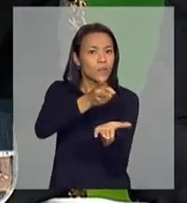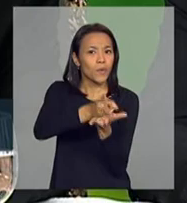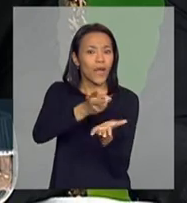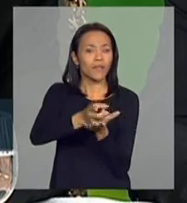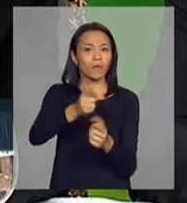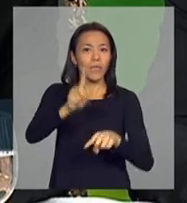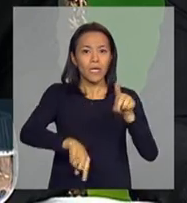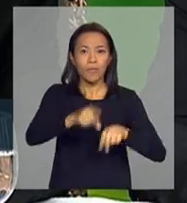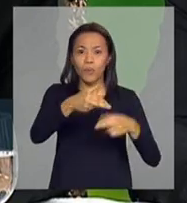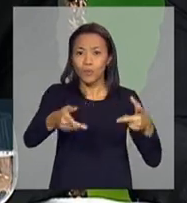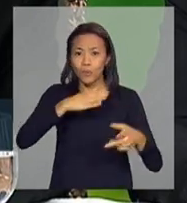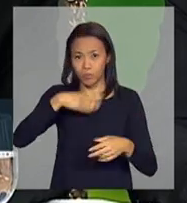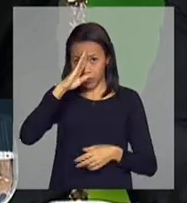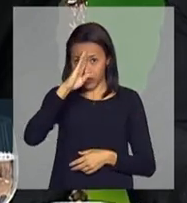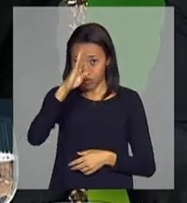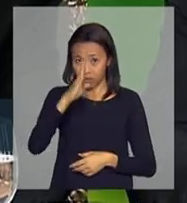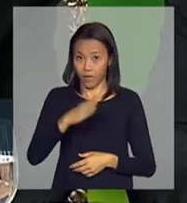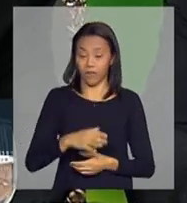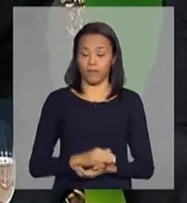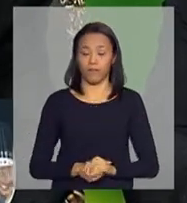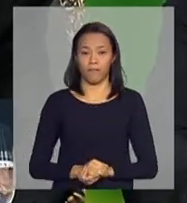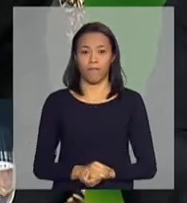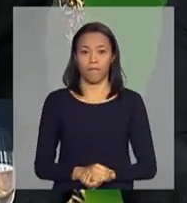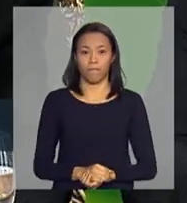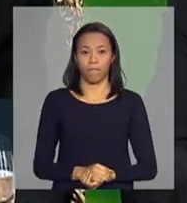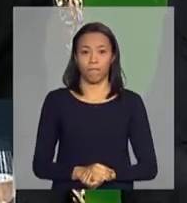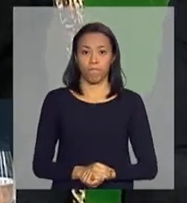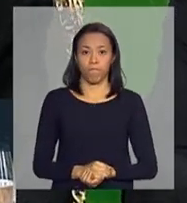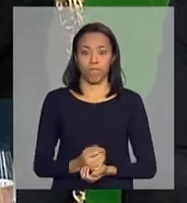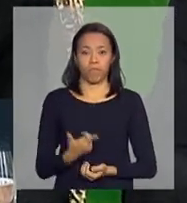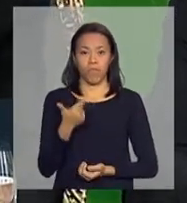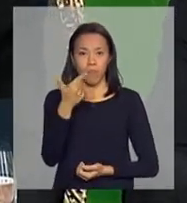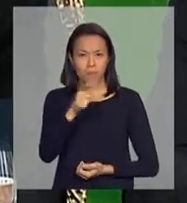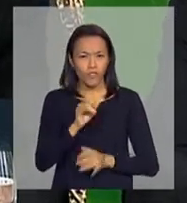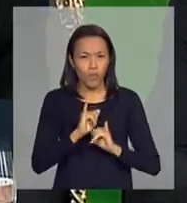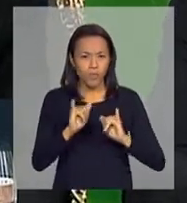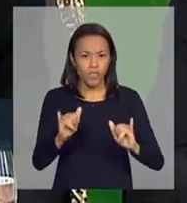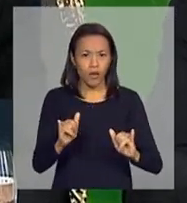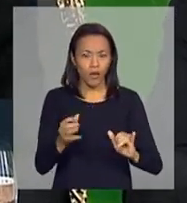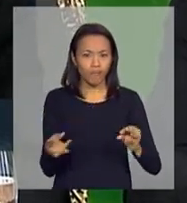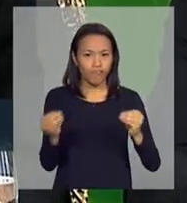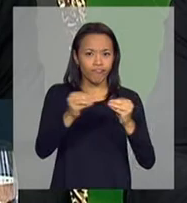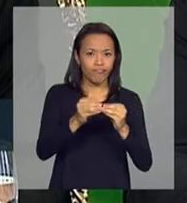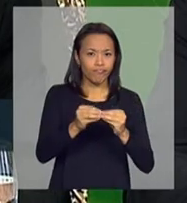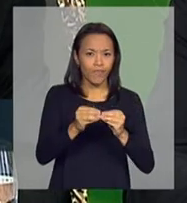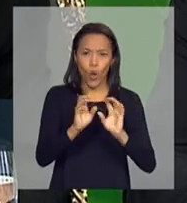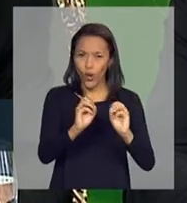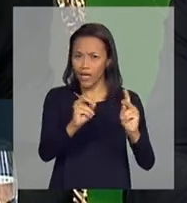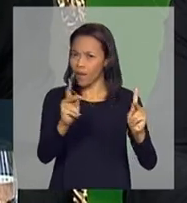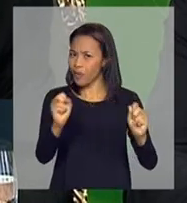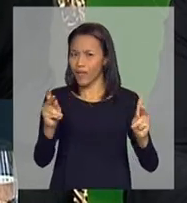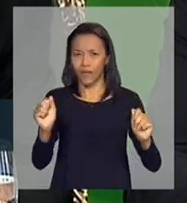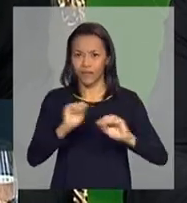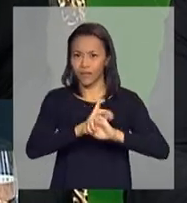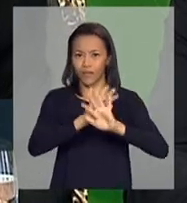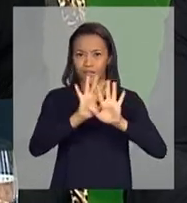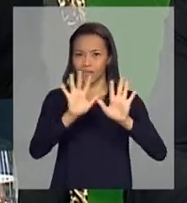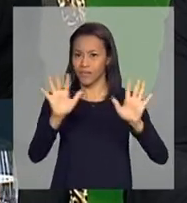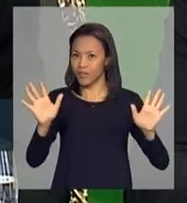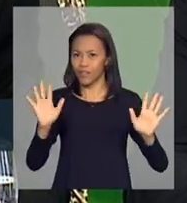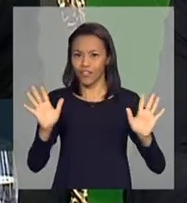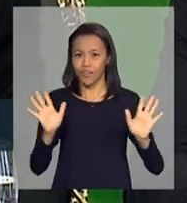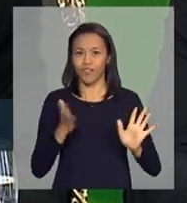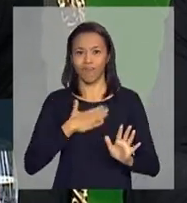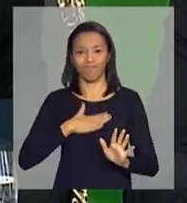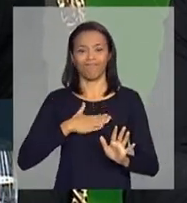áreas prioritárias. Ministro, o senhor pretende acrescentar mais alguma informação? Eu acho que já está tudo ok, está escraecido, a imprensa